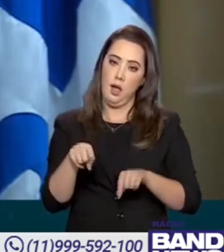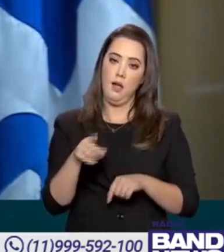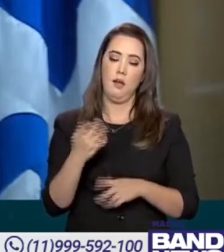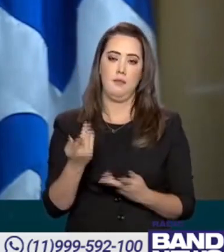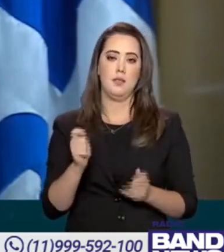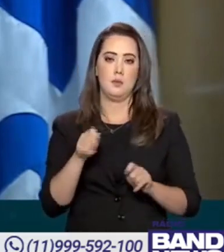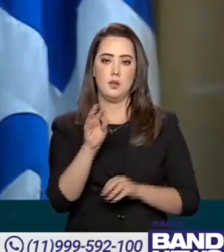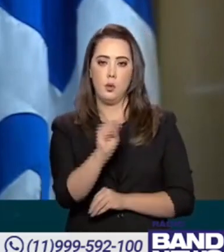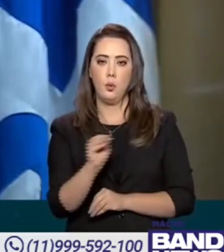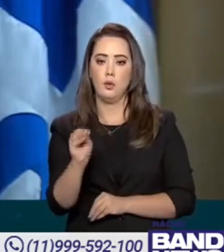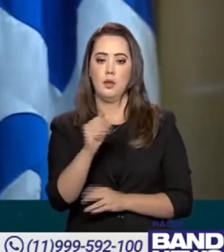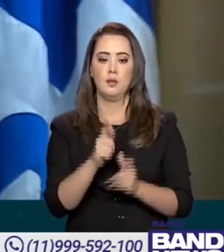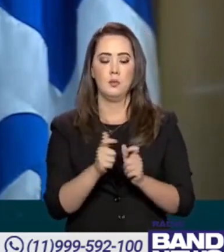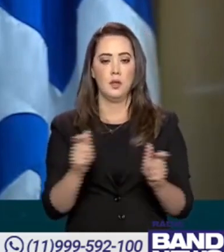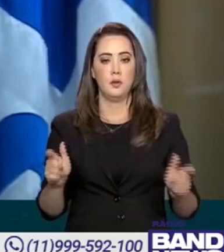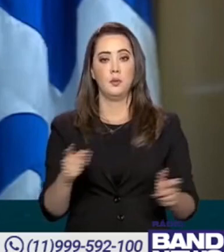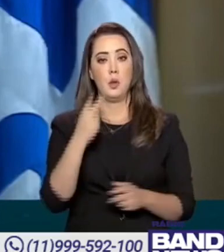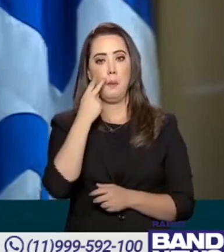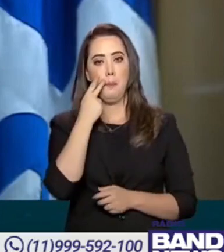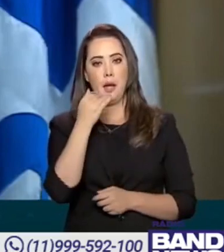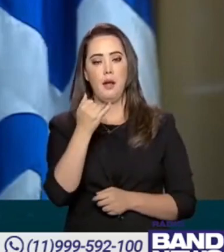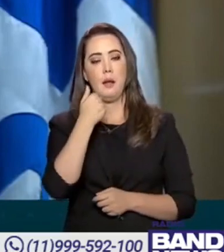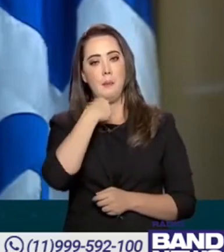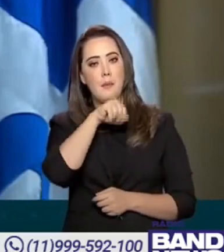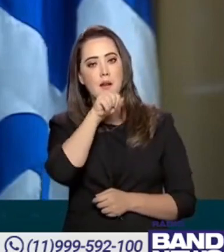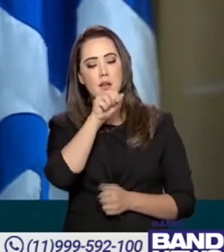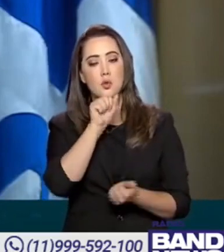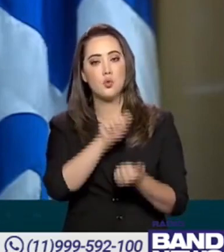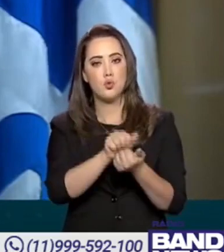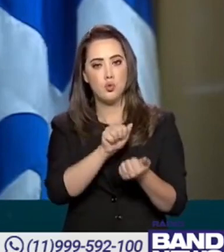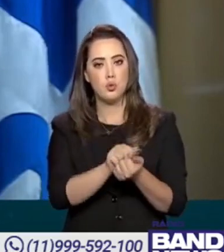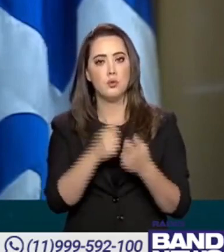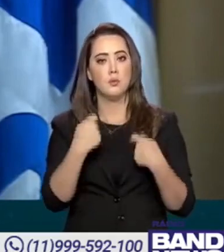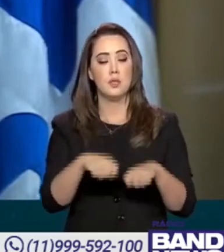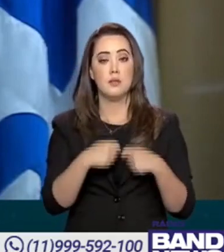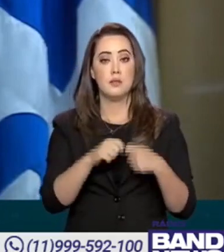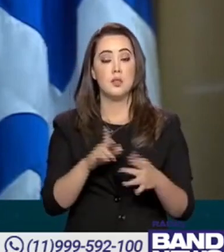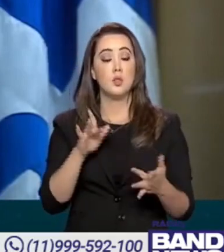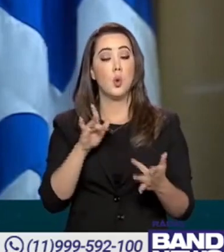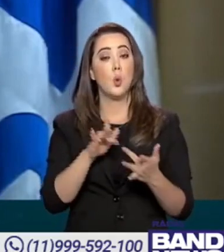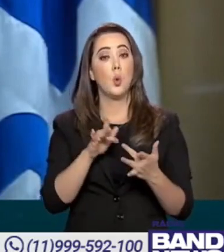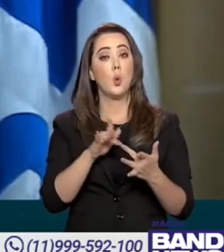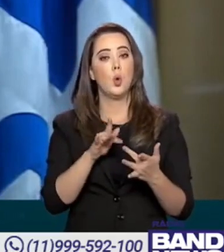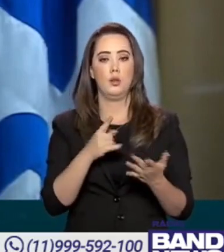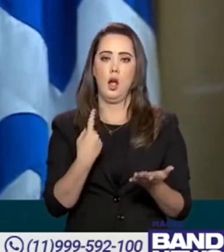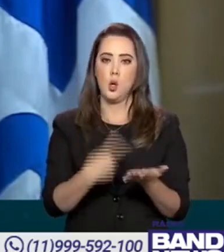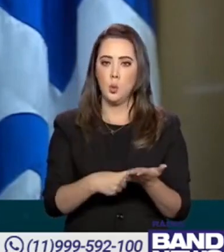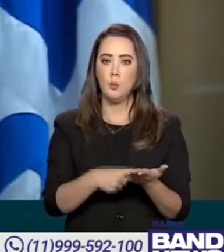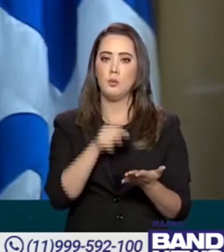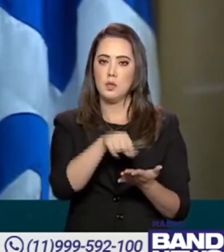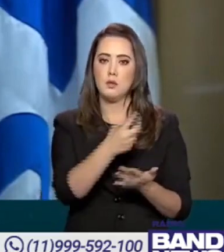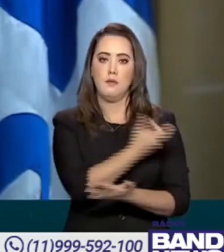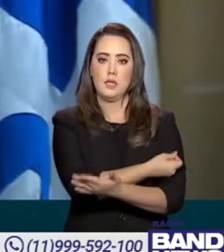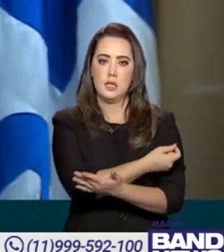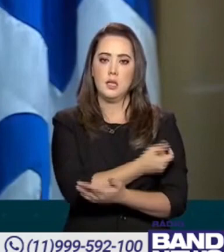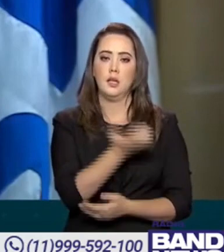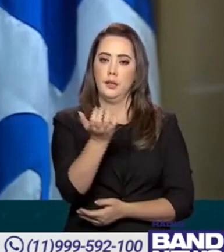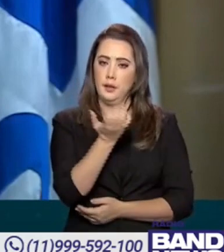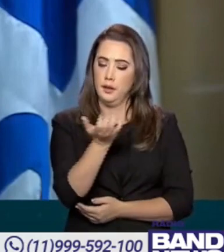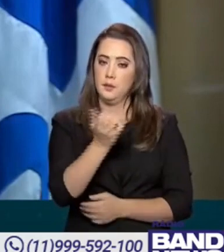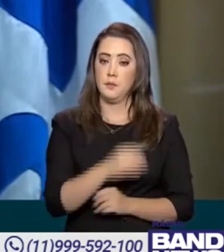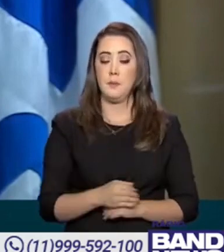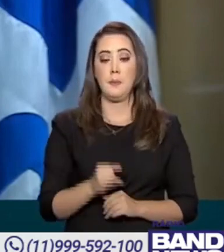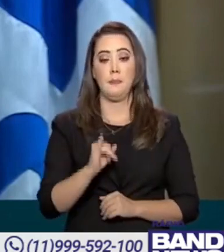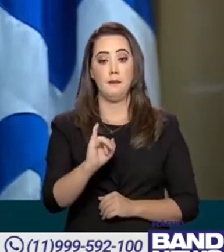responsáveis devem estar presentes manifestando sua concordância com a vacinação. Em caso